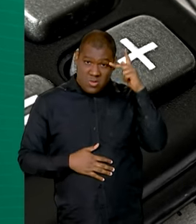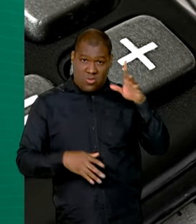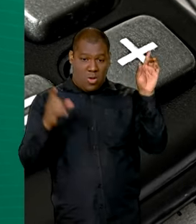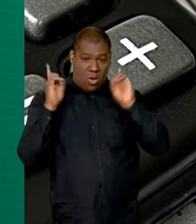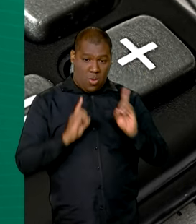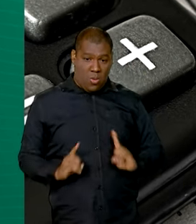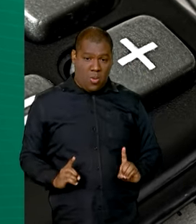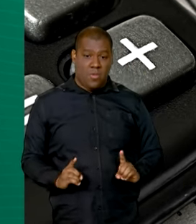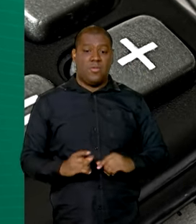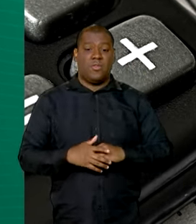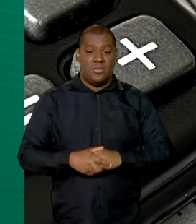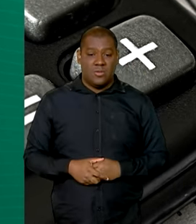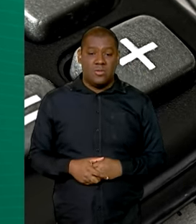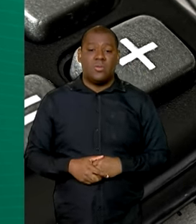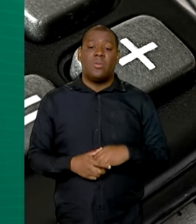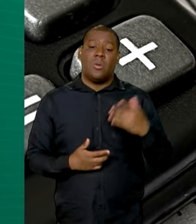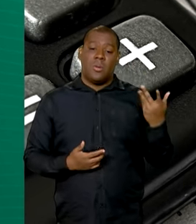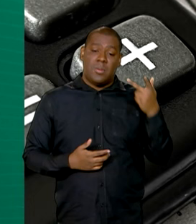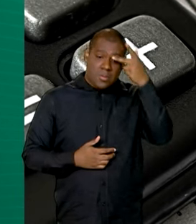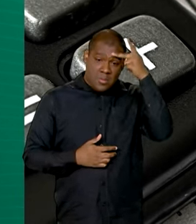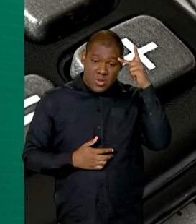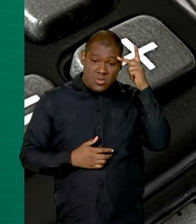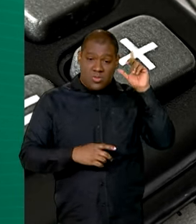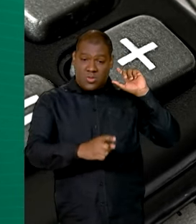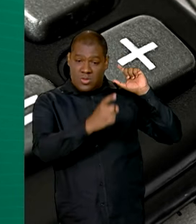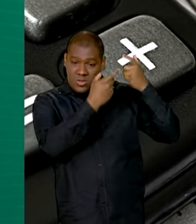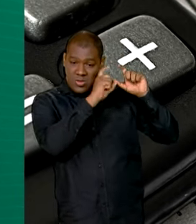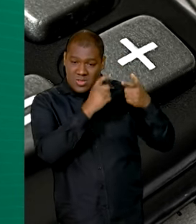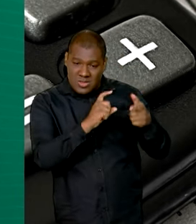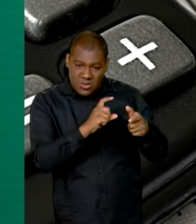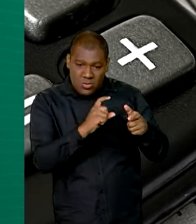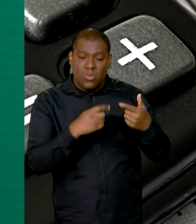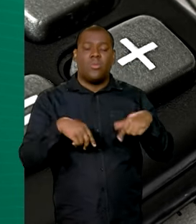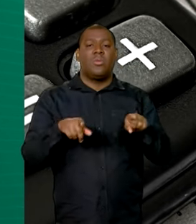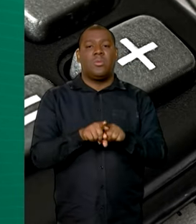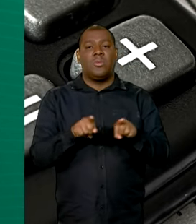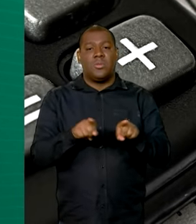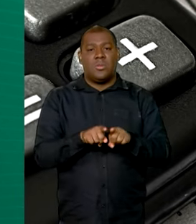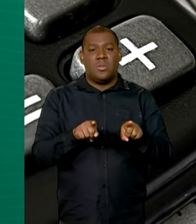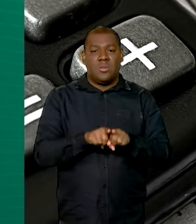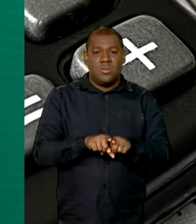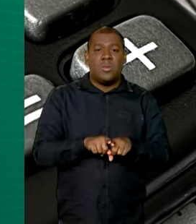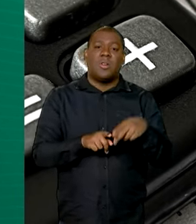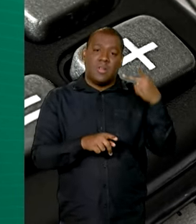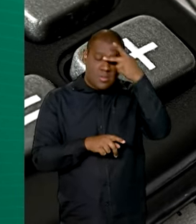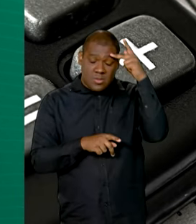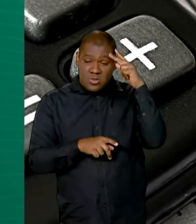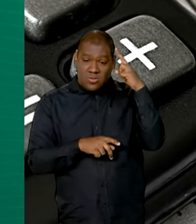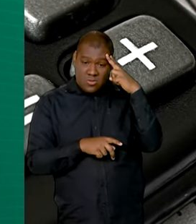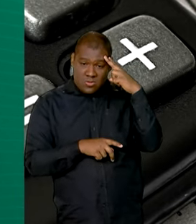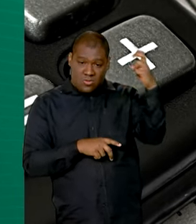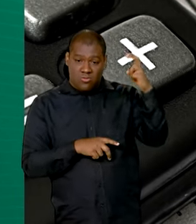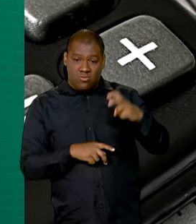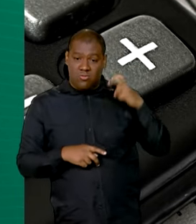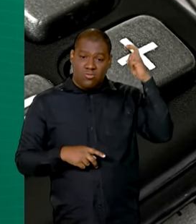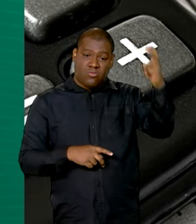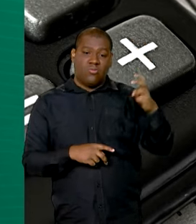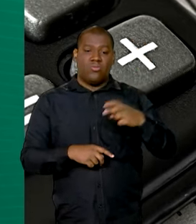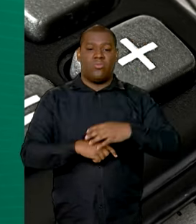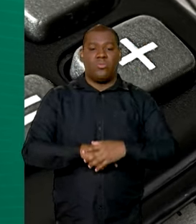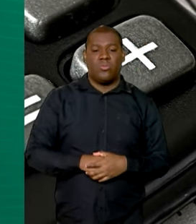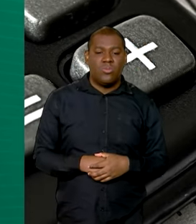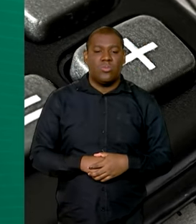deficiência, transtornos globais do desenvolvimento e altas habilidades ou superdotação.